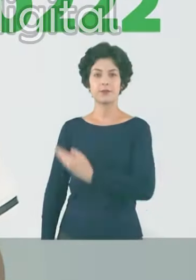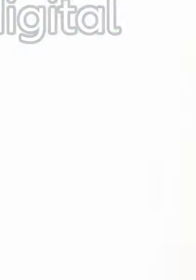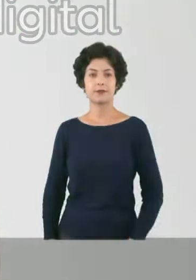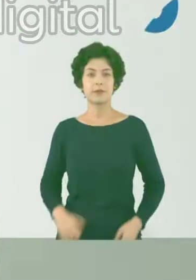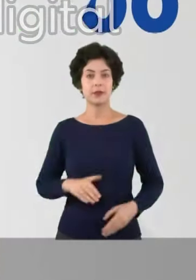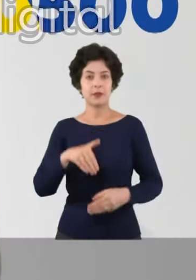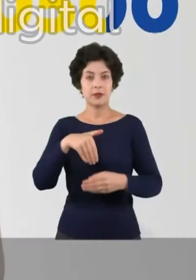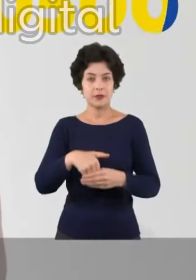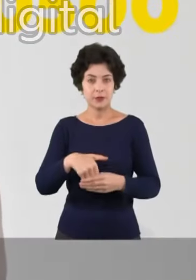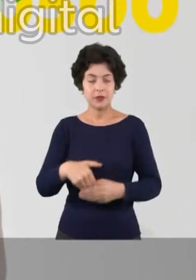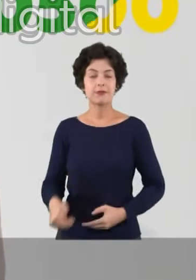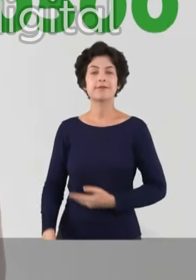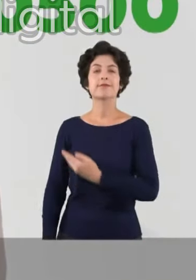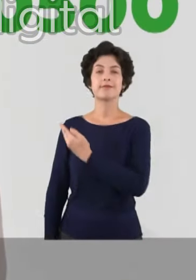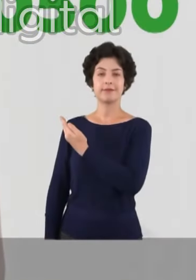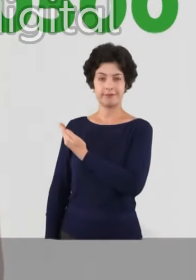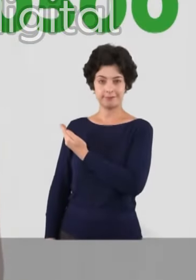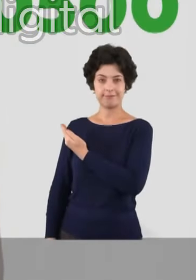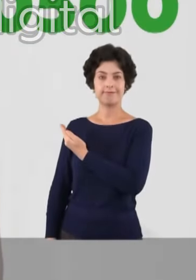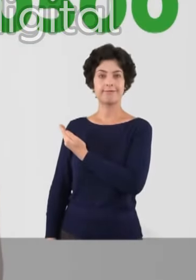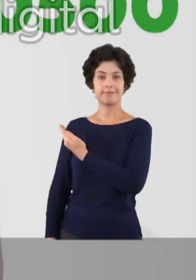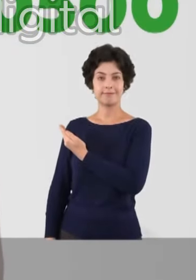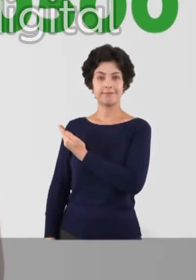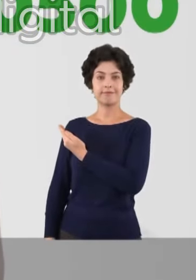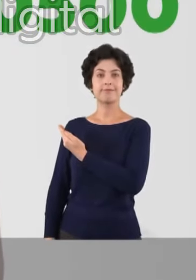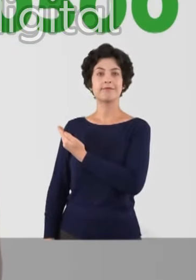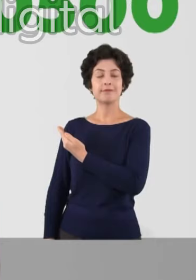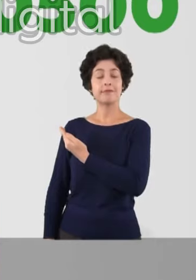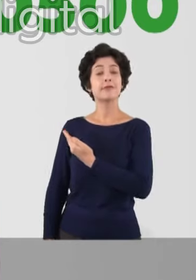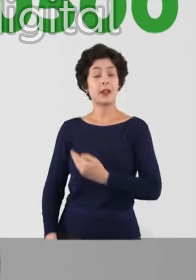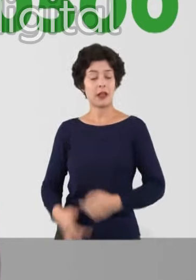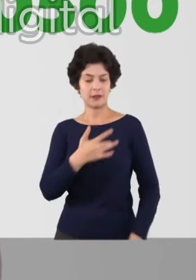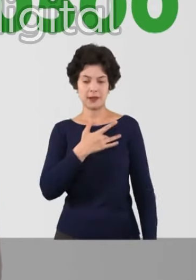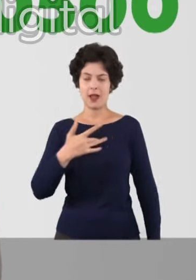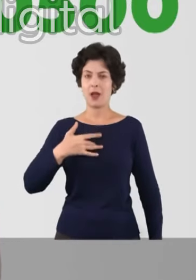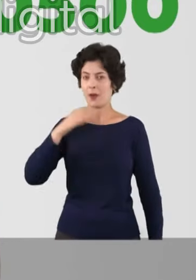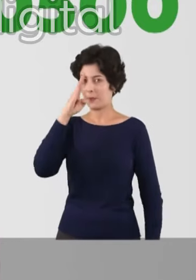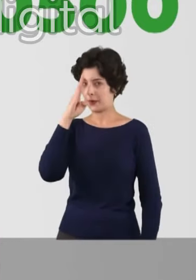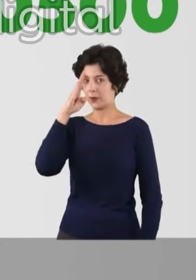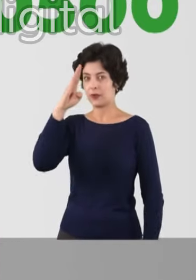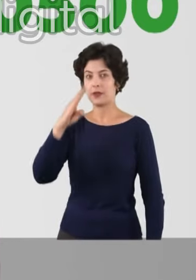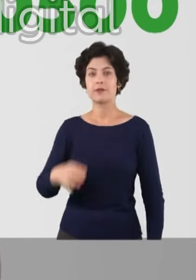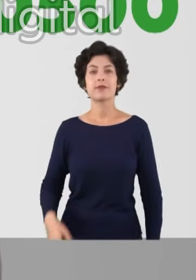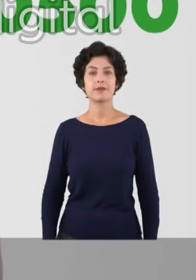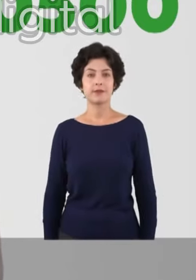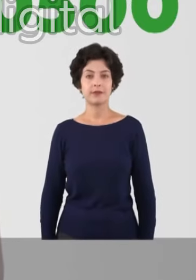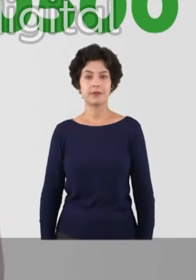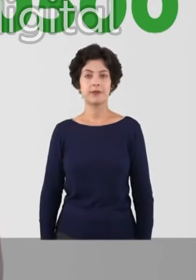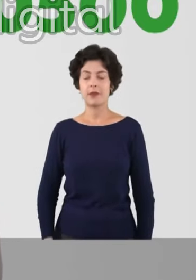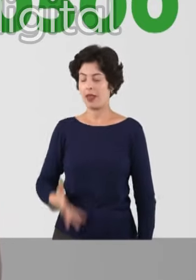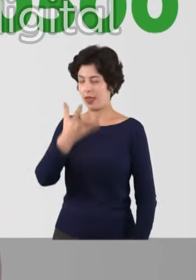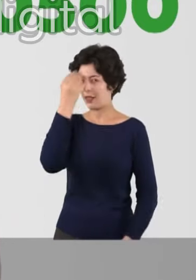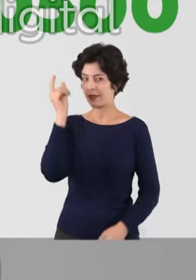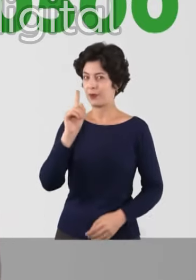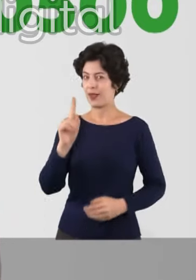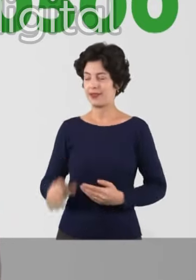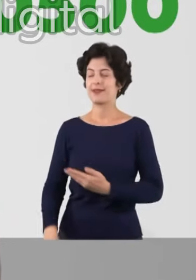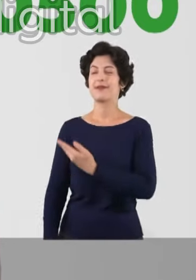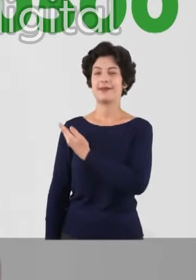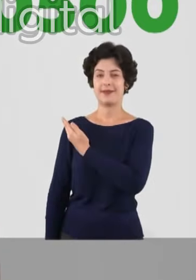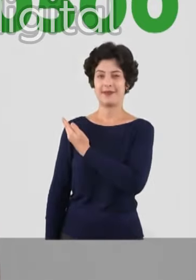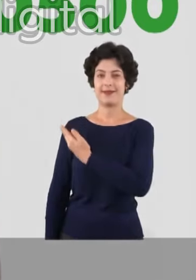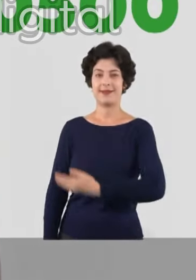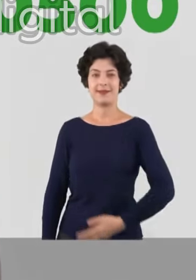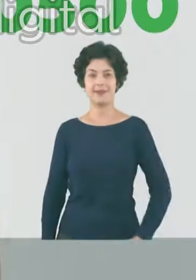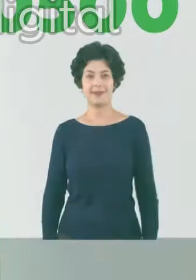dois, dois, dois. Vote vinte e quinhentos. Doutor Milton Ferreira, sua saúde em primeiro lugar. Não esqueça,